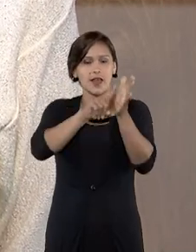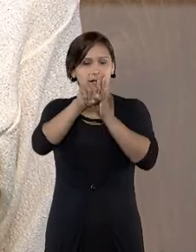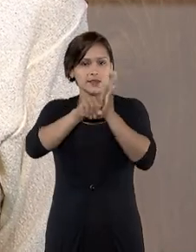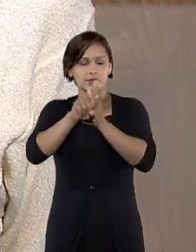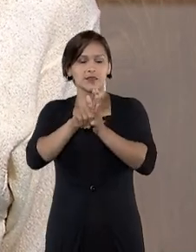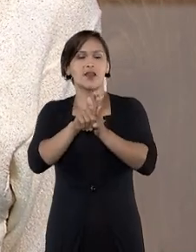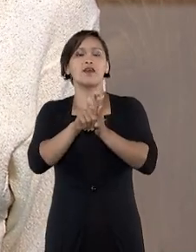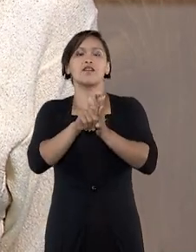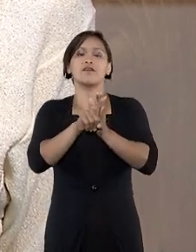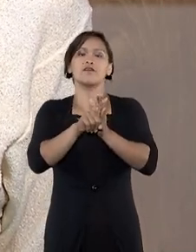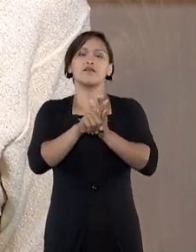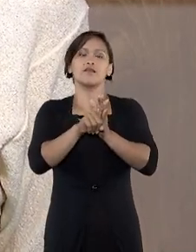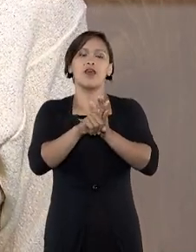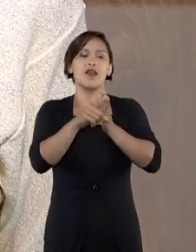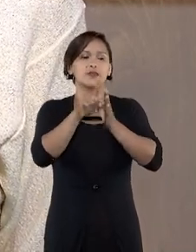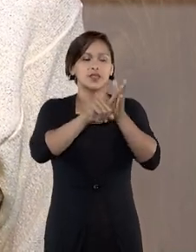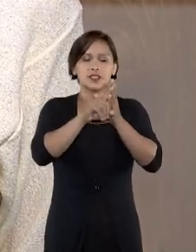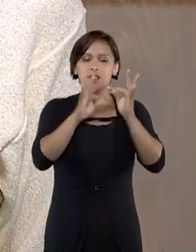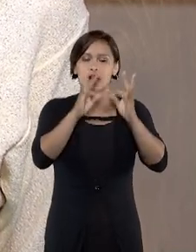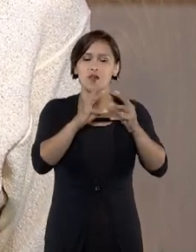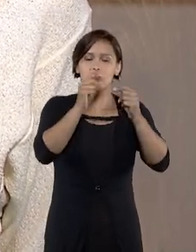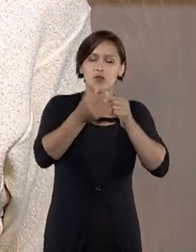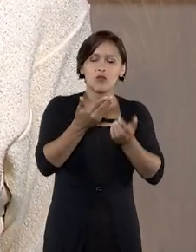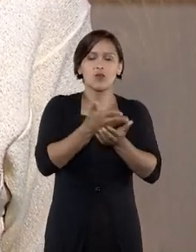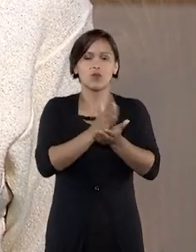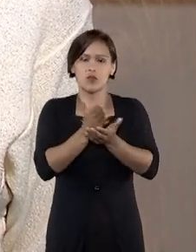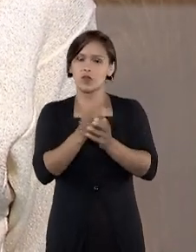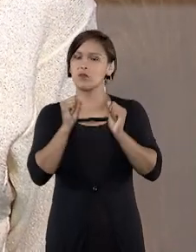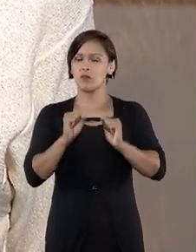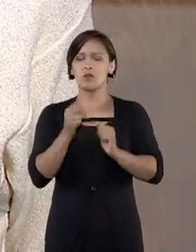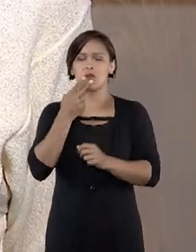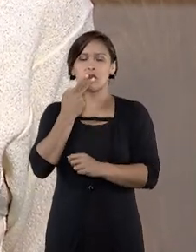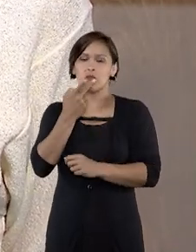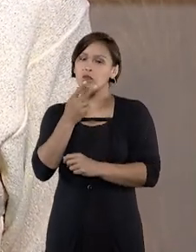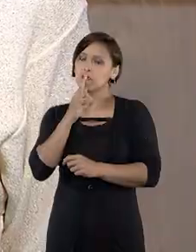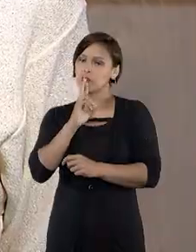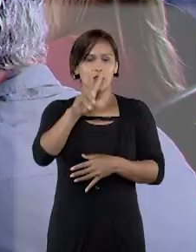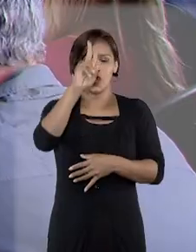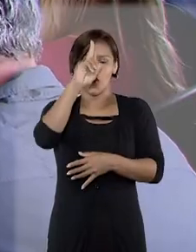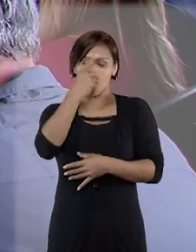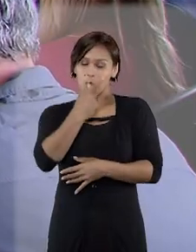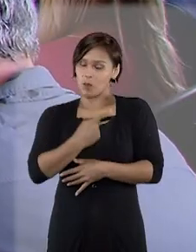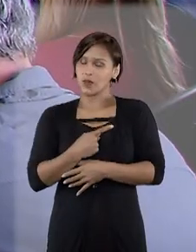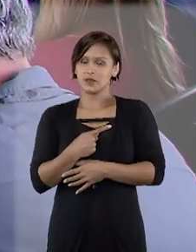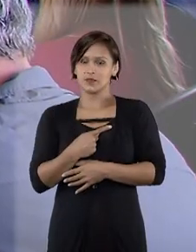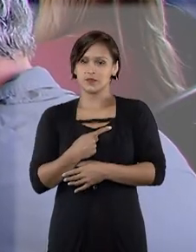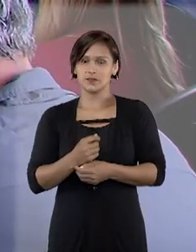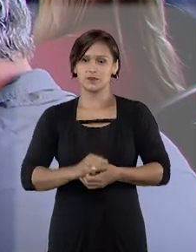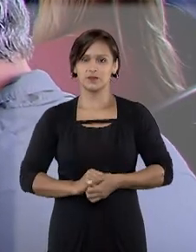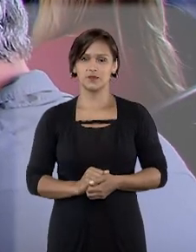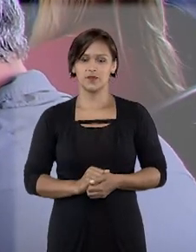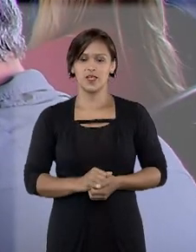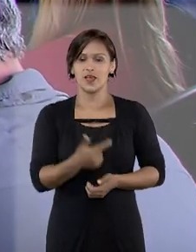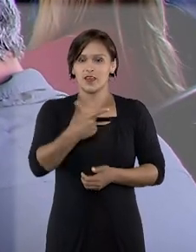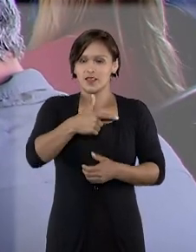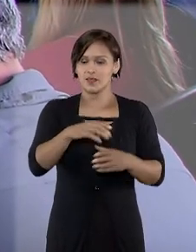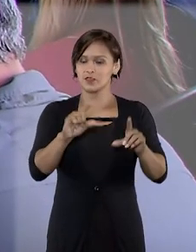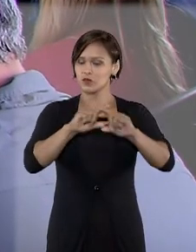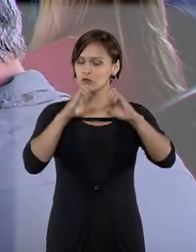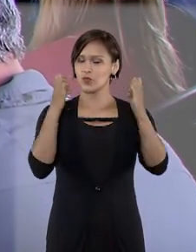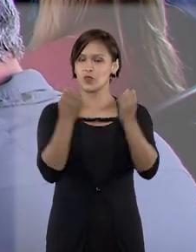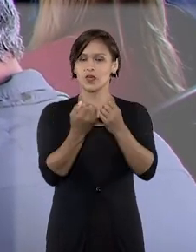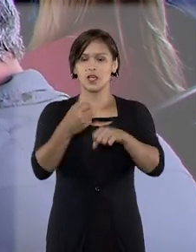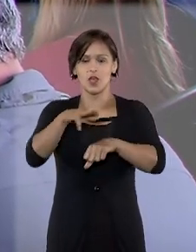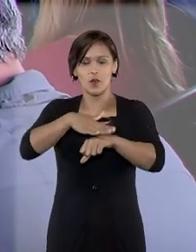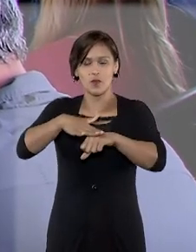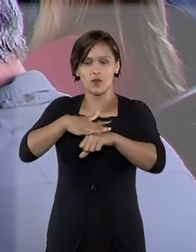analisar algumas coisas que eu falei e eu acredito que eu tenho um bom resultado. Na segunda edição do Fale com o Presidente, o ministro